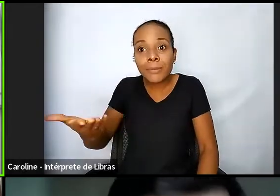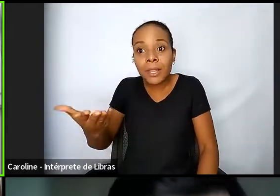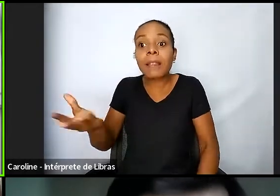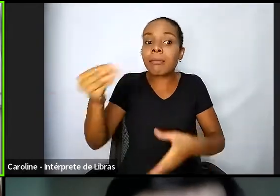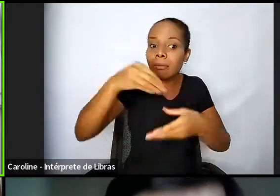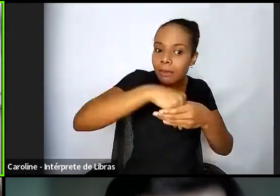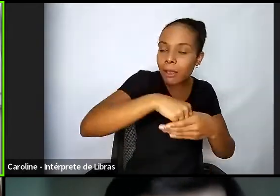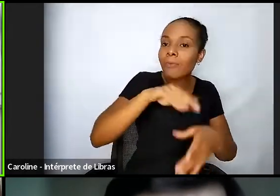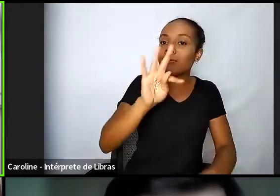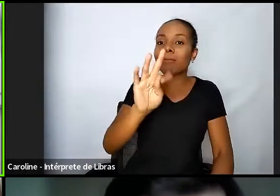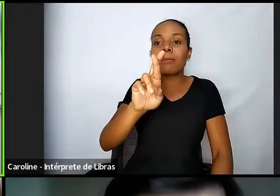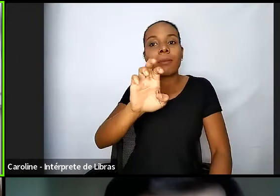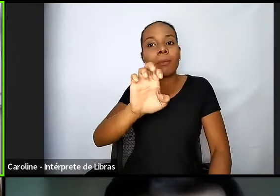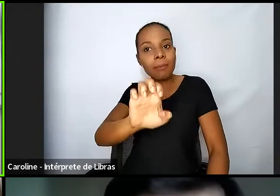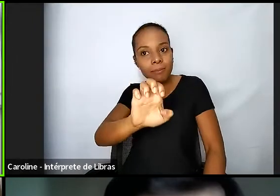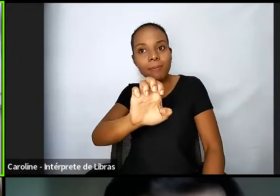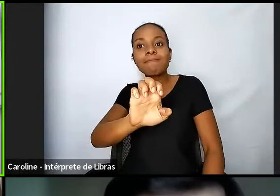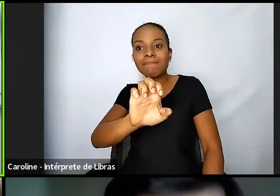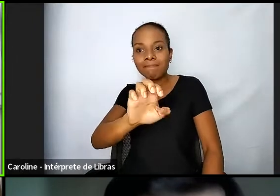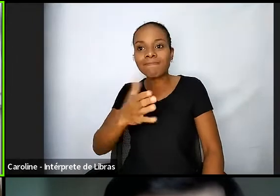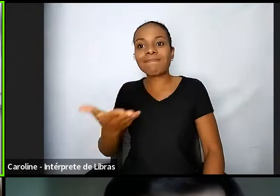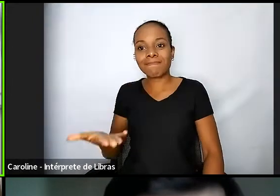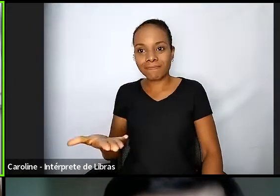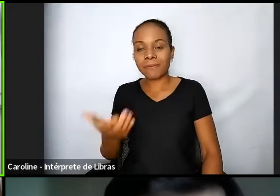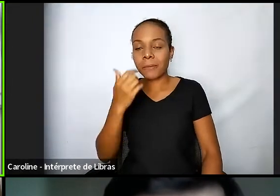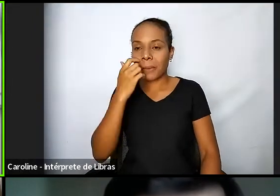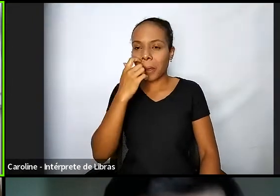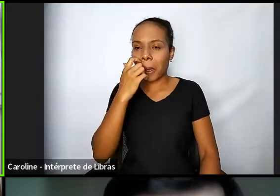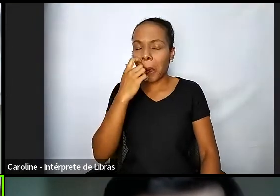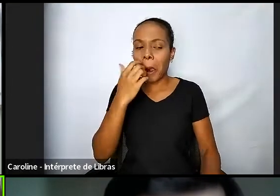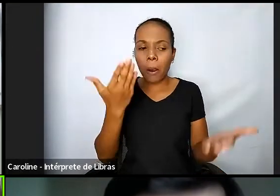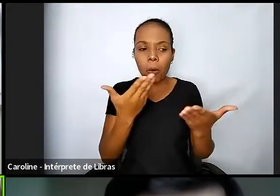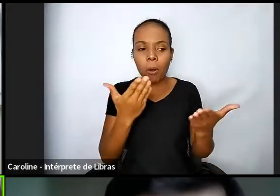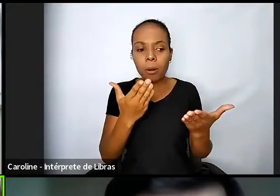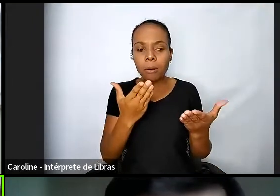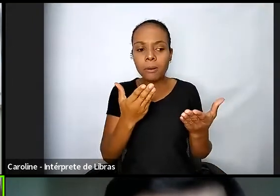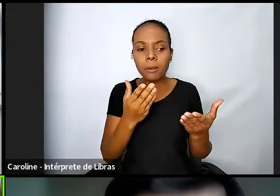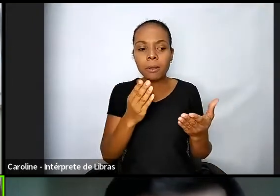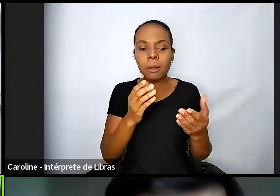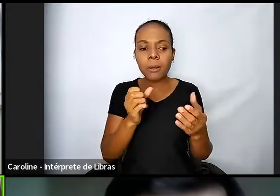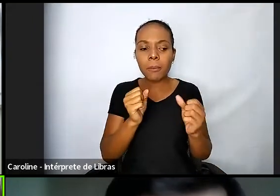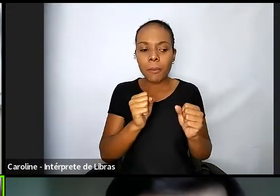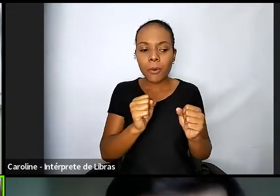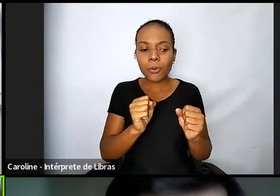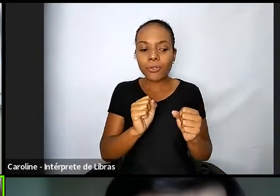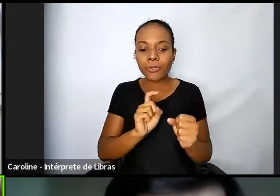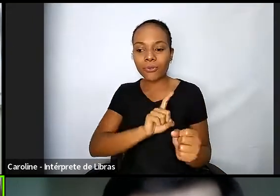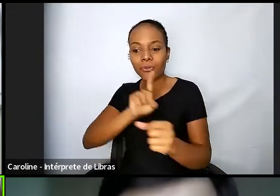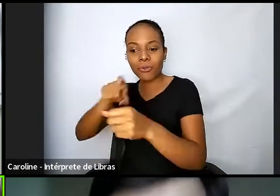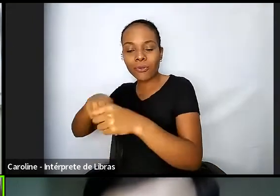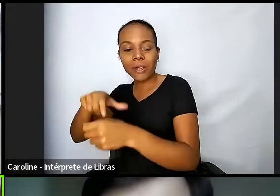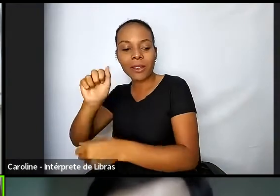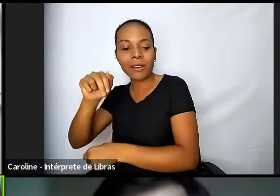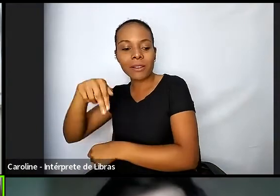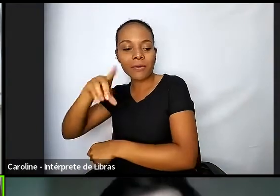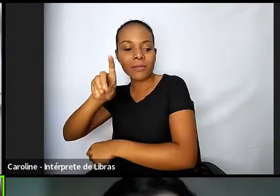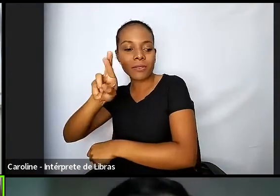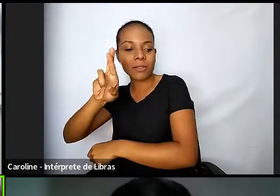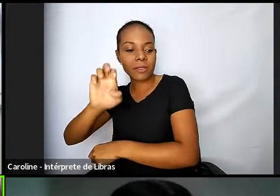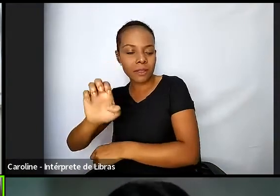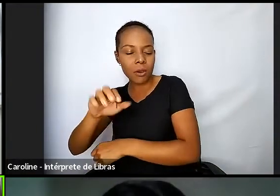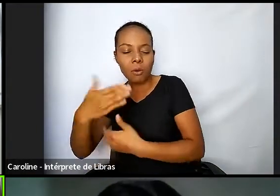aí, eu já posso passar para André ou você gostaria de concluir? Não, eu vou continuar, eu achei que você estava querendo fazer algumas